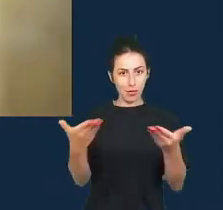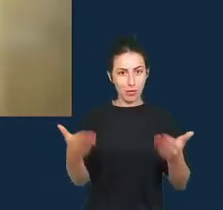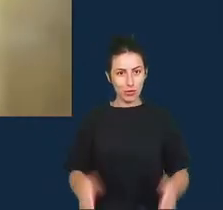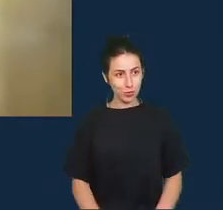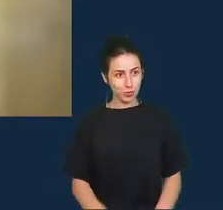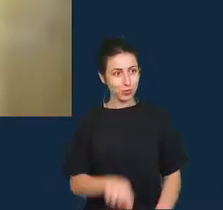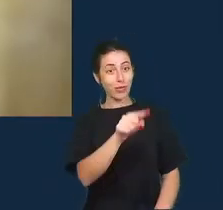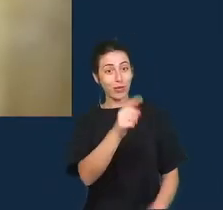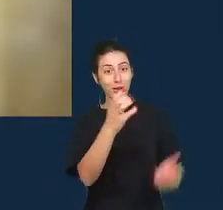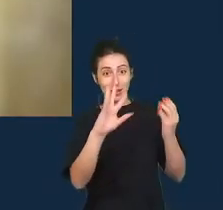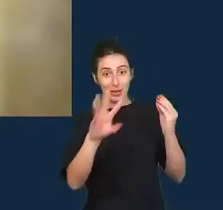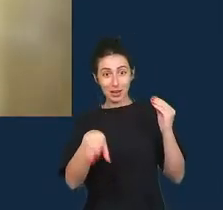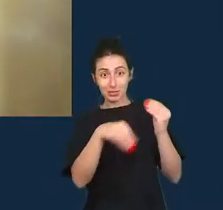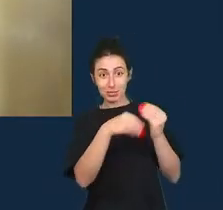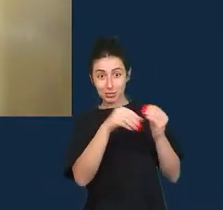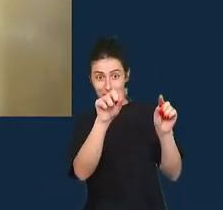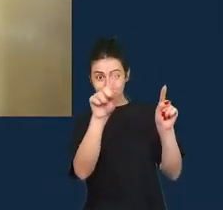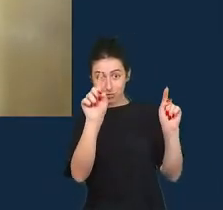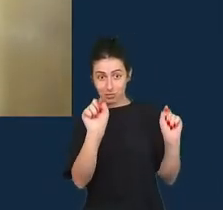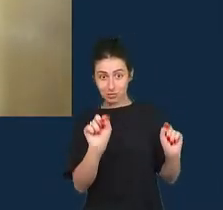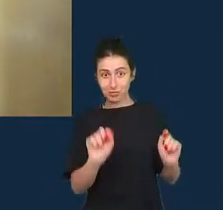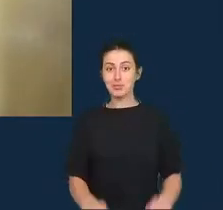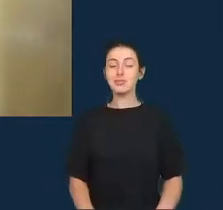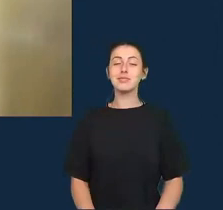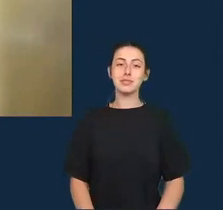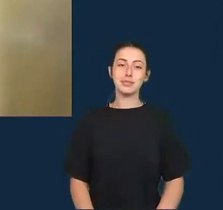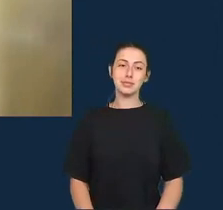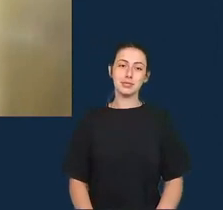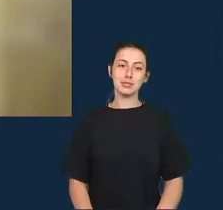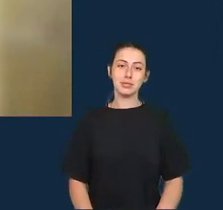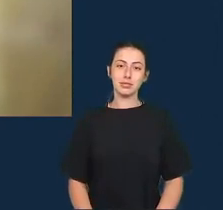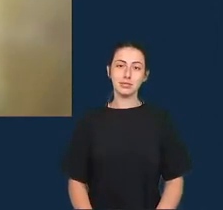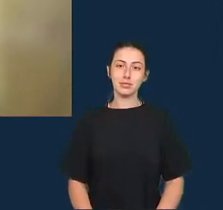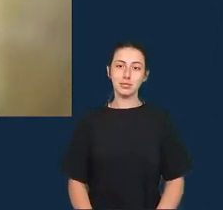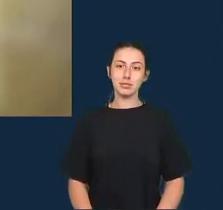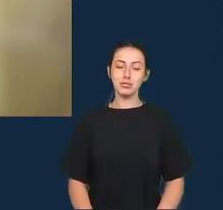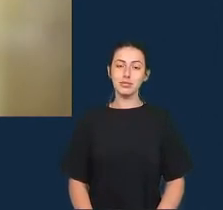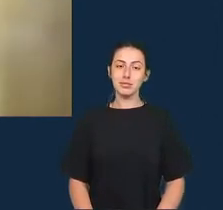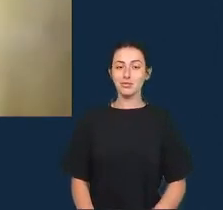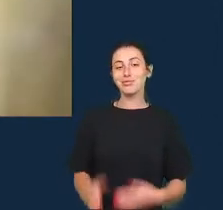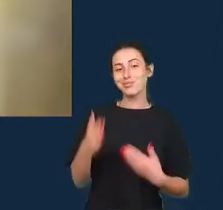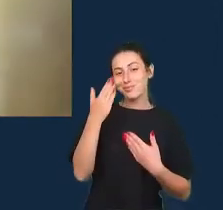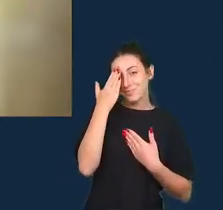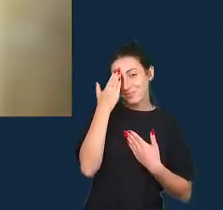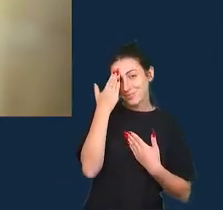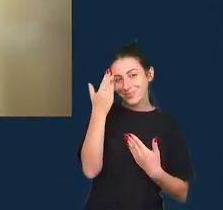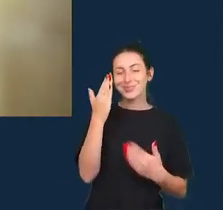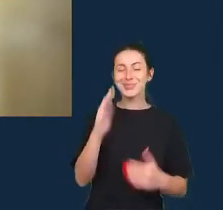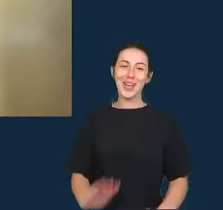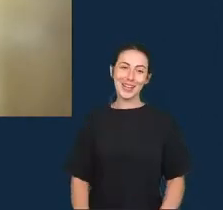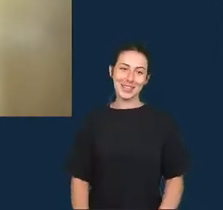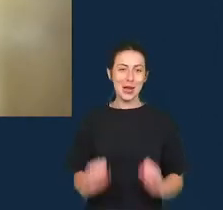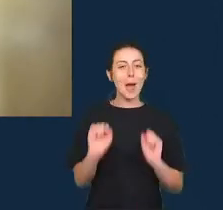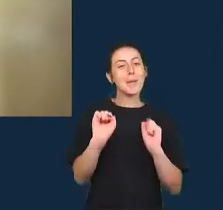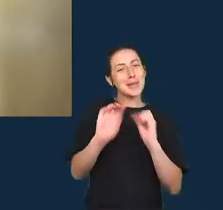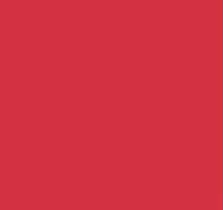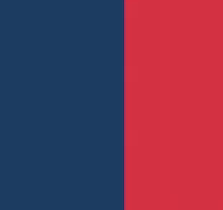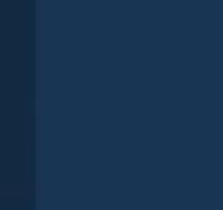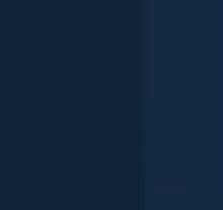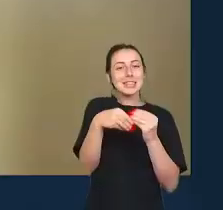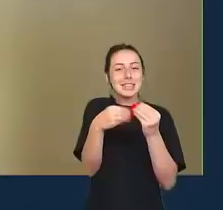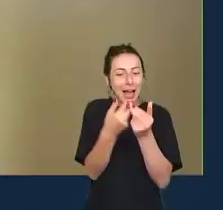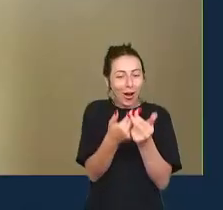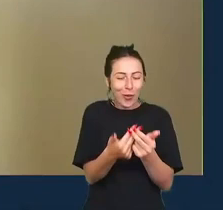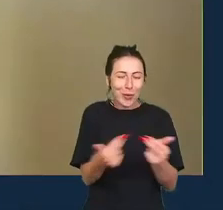Liliana você está muda obrigado bom eu poderia dizer algumas coisinhas sim eu acho